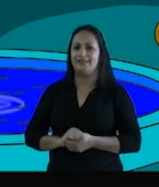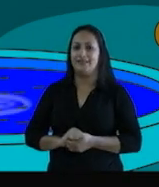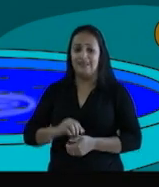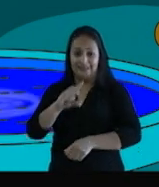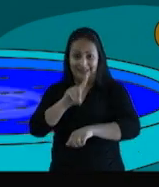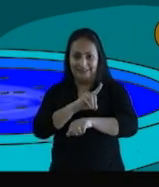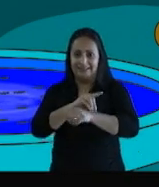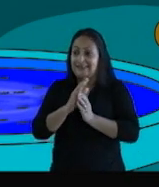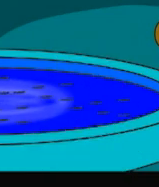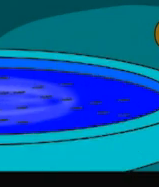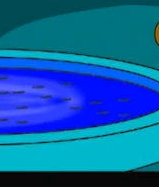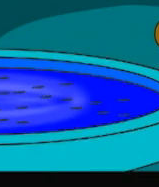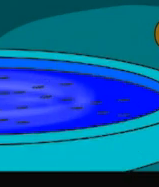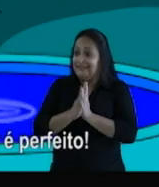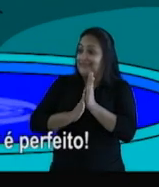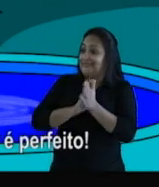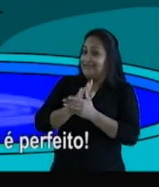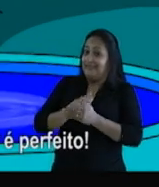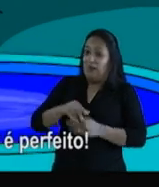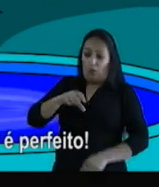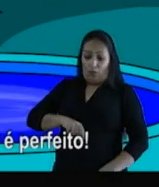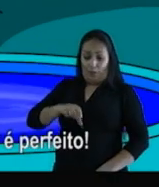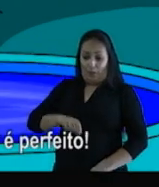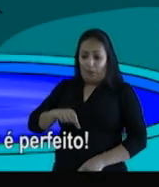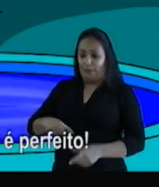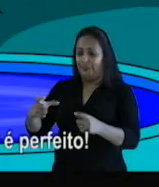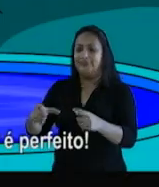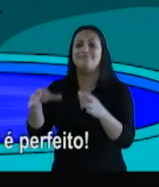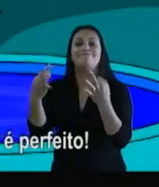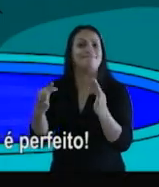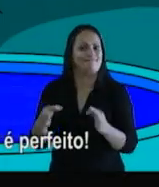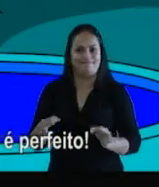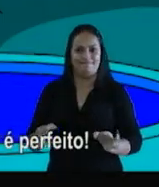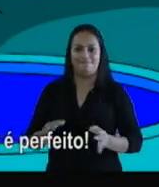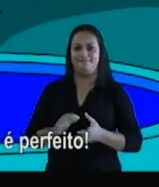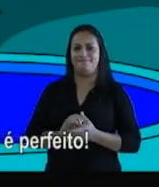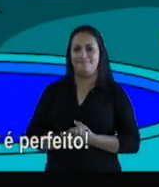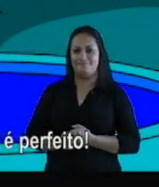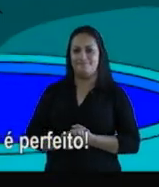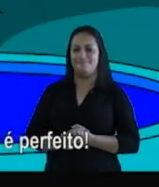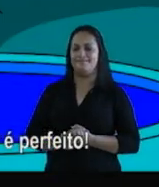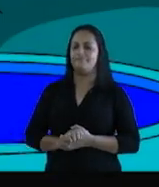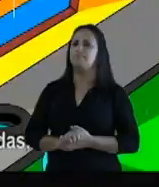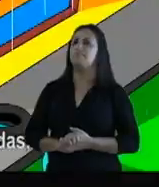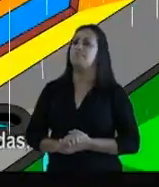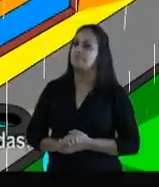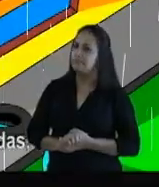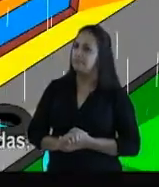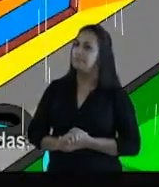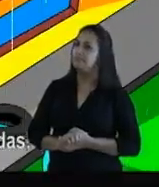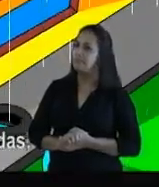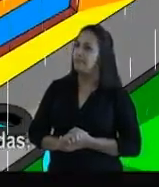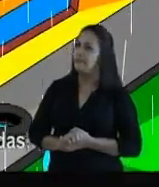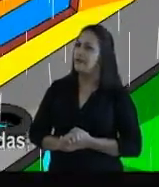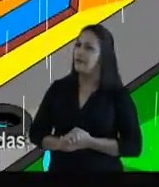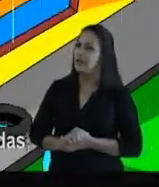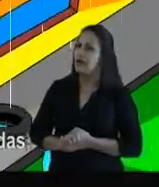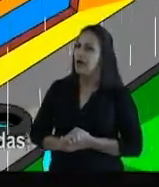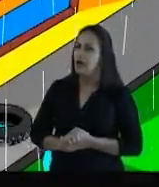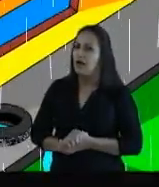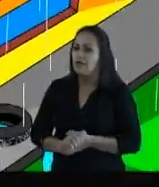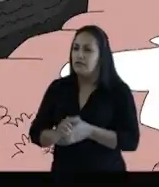agitada. Preciso botar meus ovos, esse lugar é perfeito! Avistou caixas de águas